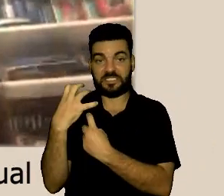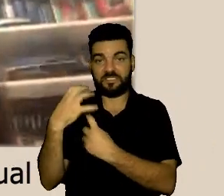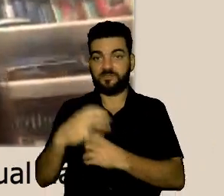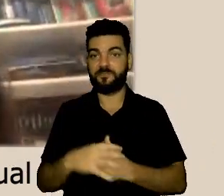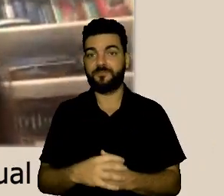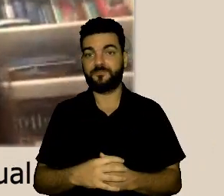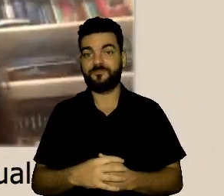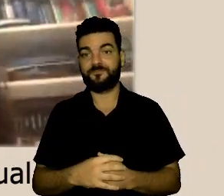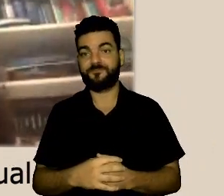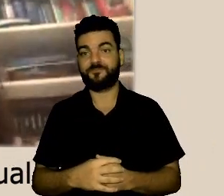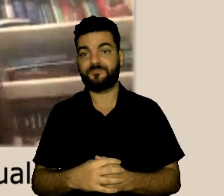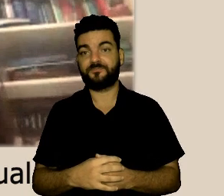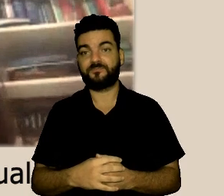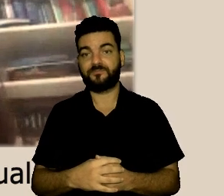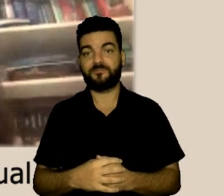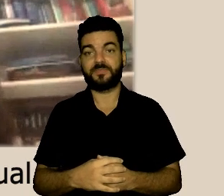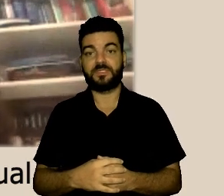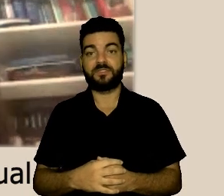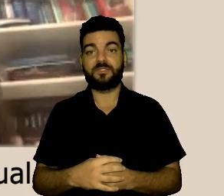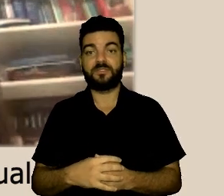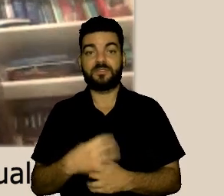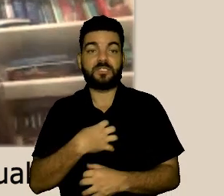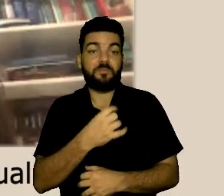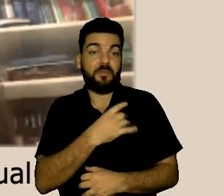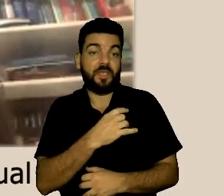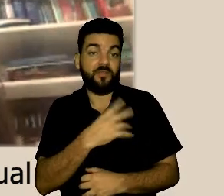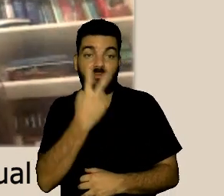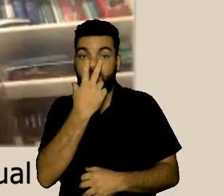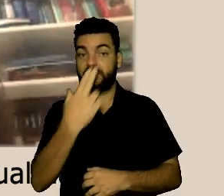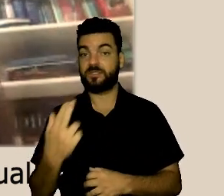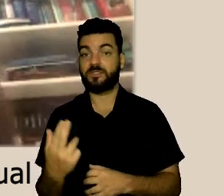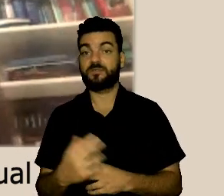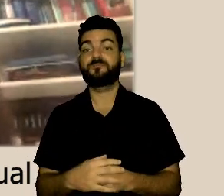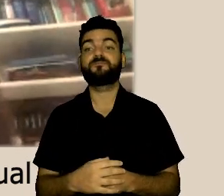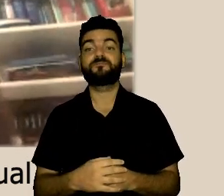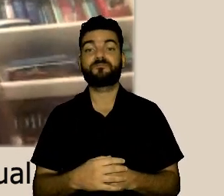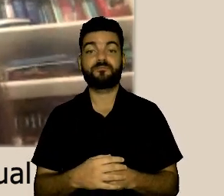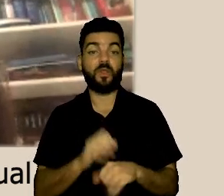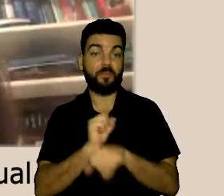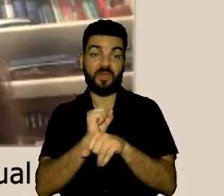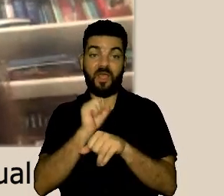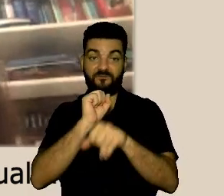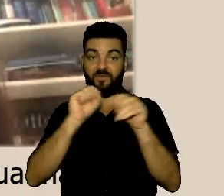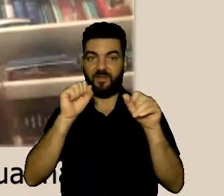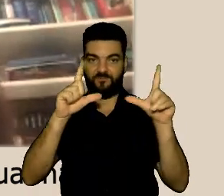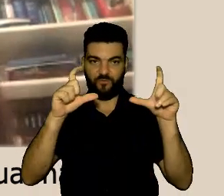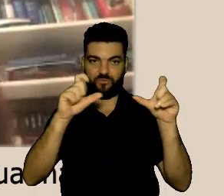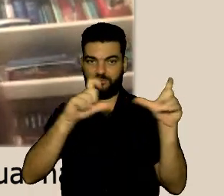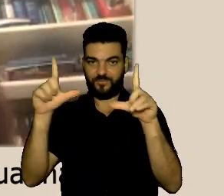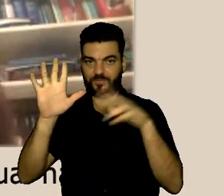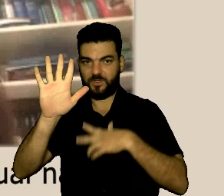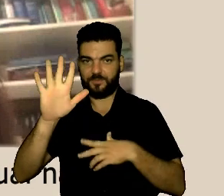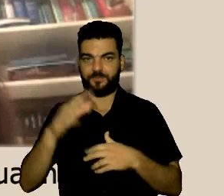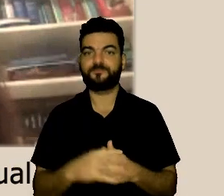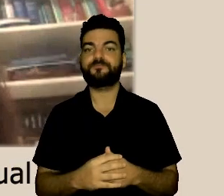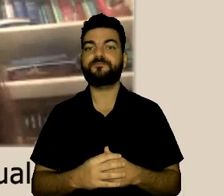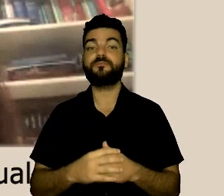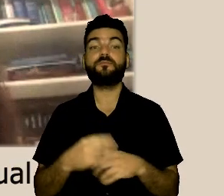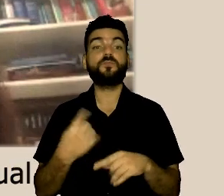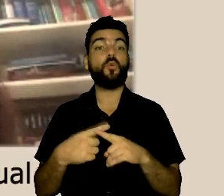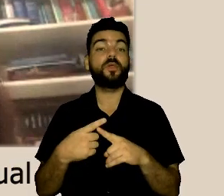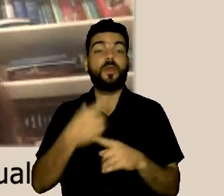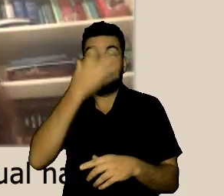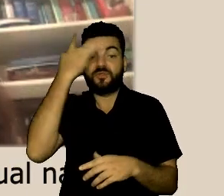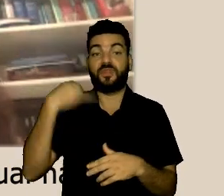comprometidas do ponto de vista das suas ações, especialmente nas relações de trabalho,